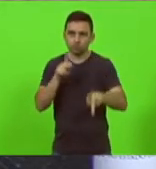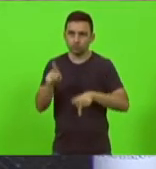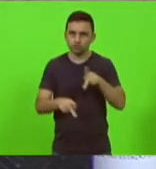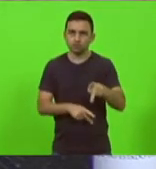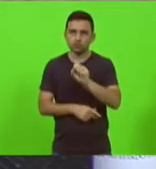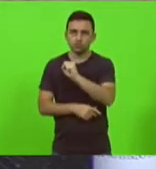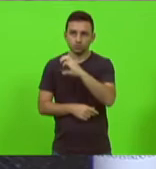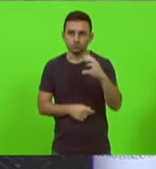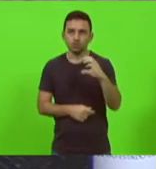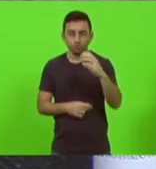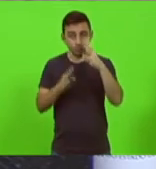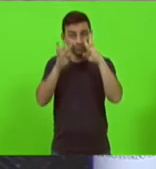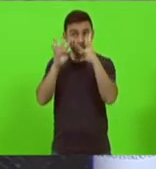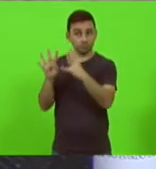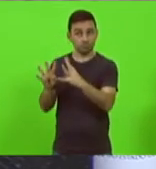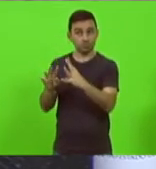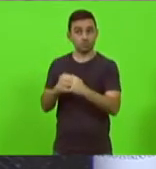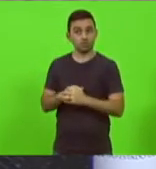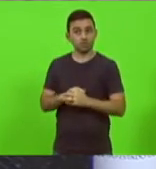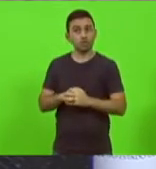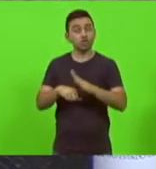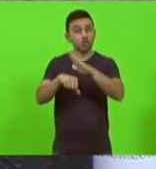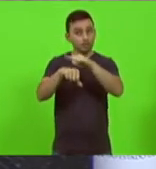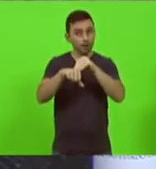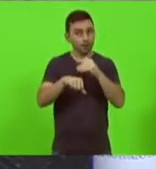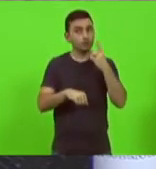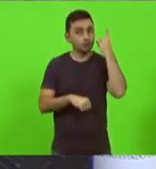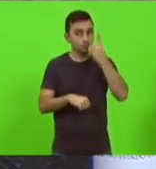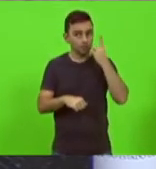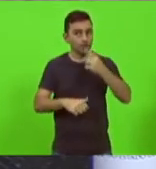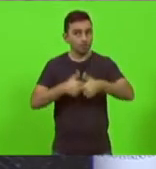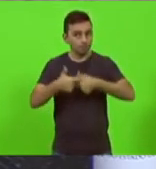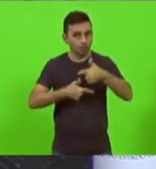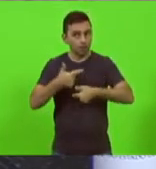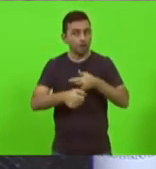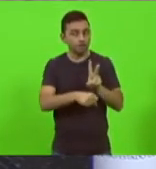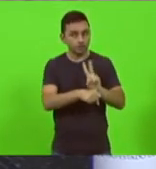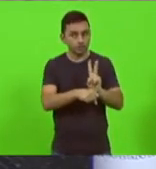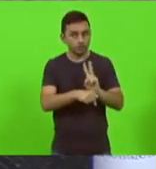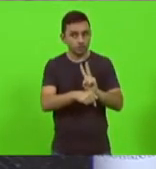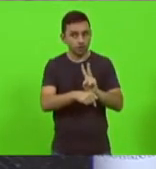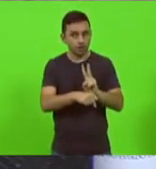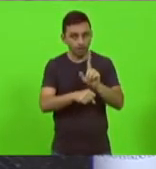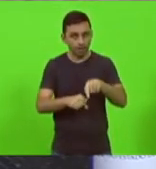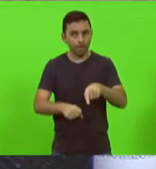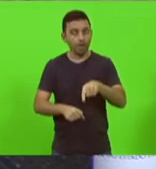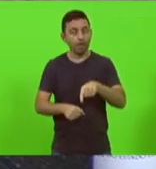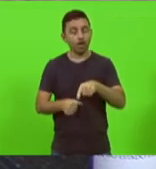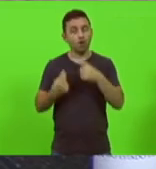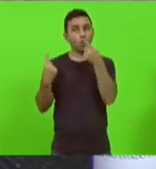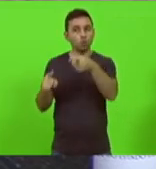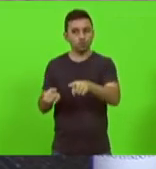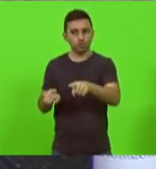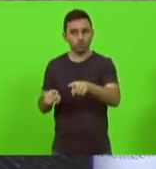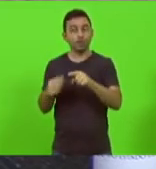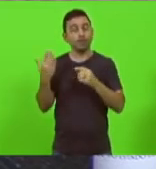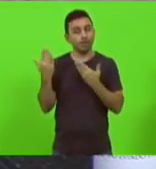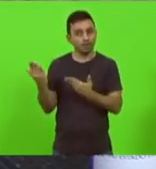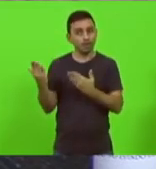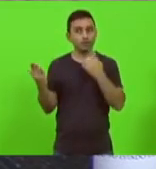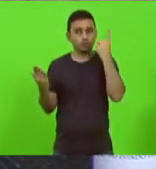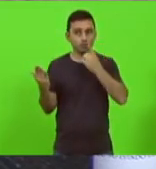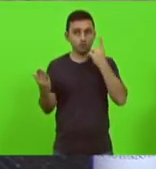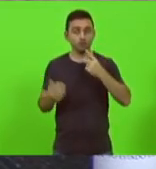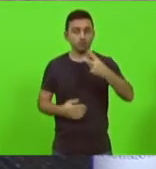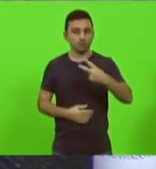você está vendo chamar os deputados a trabalharem e fiscalizarem é ofender foi isso que o deputado vice